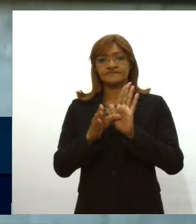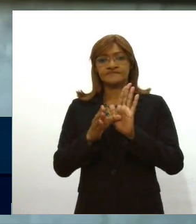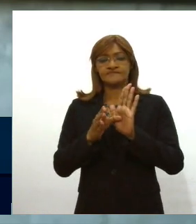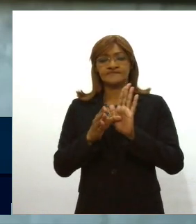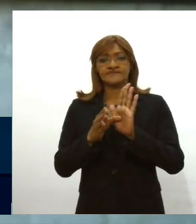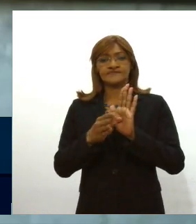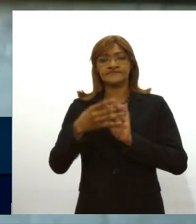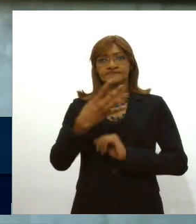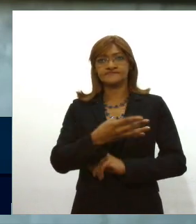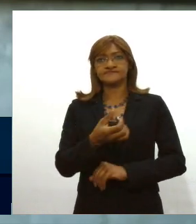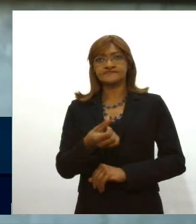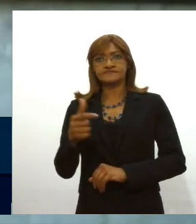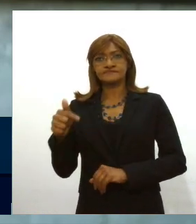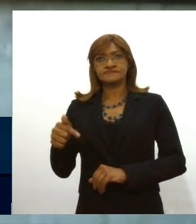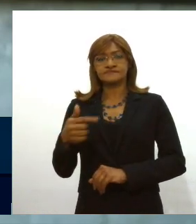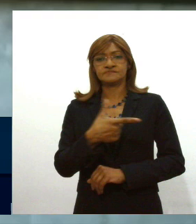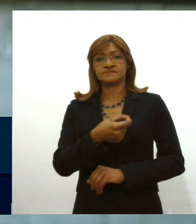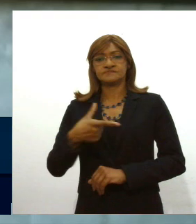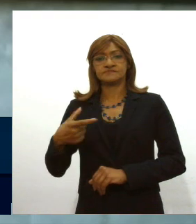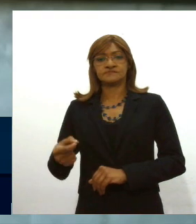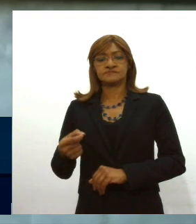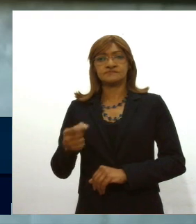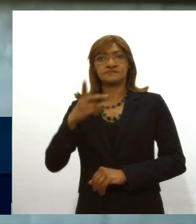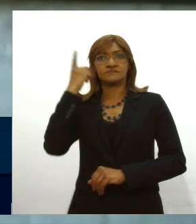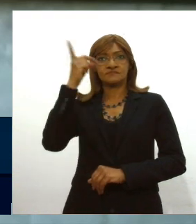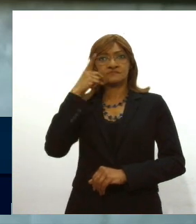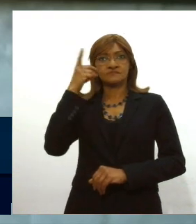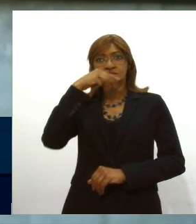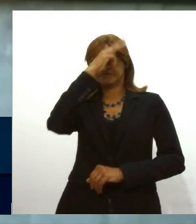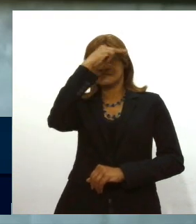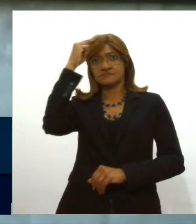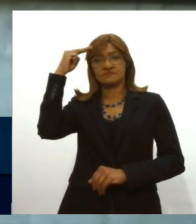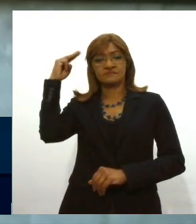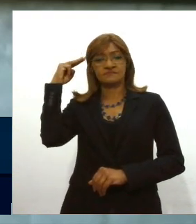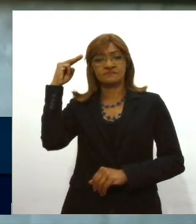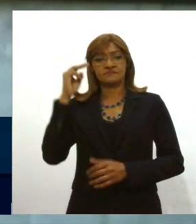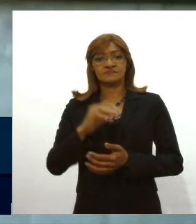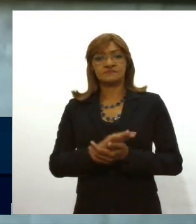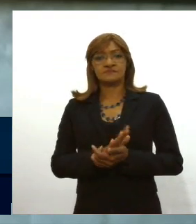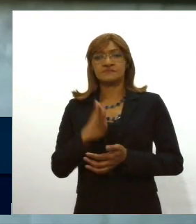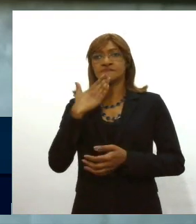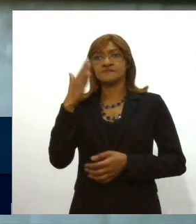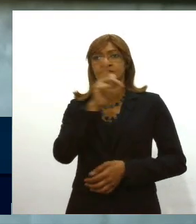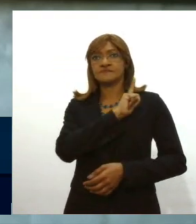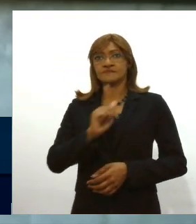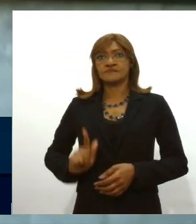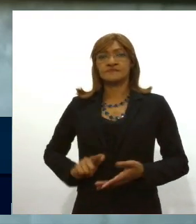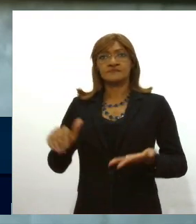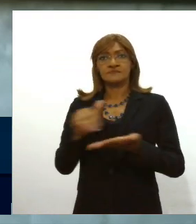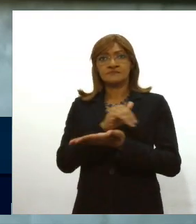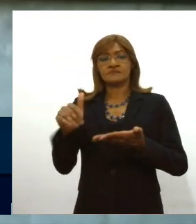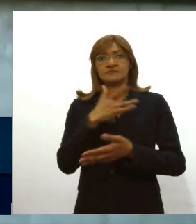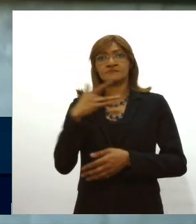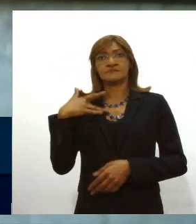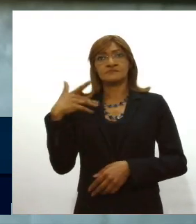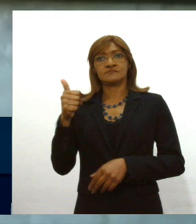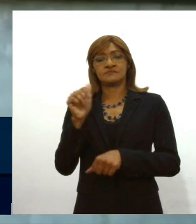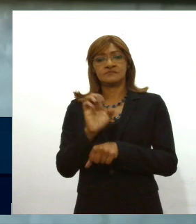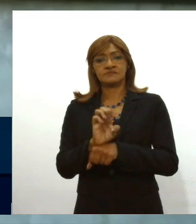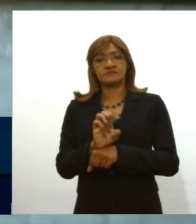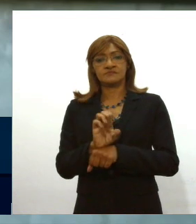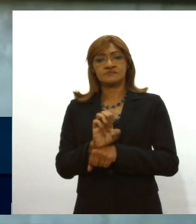número 467 2020 de autoria da deputada Maria Mendonça solicita ao governador e à secretária de saúde do estado